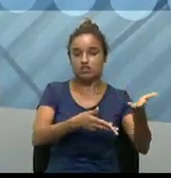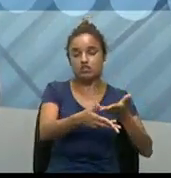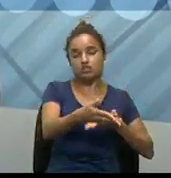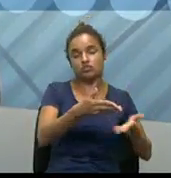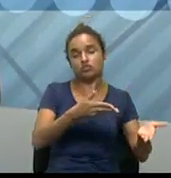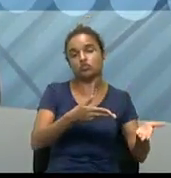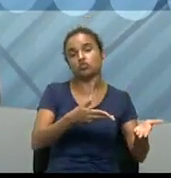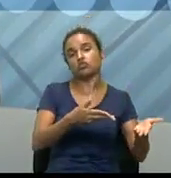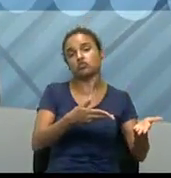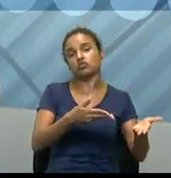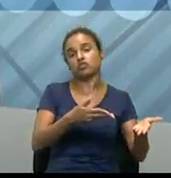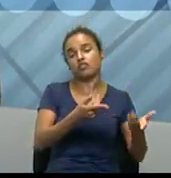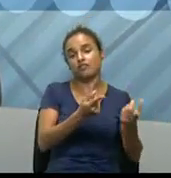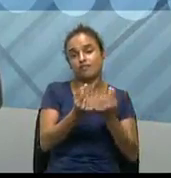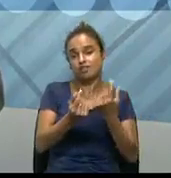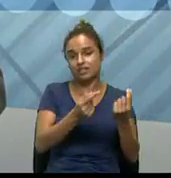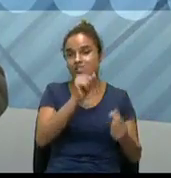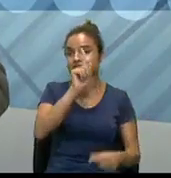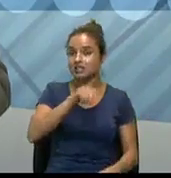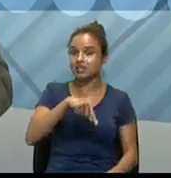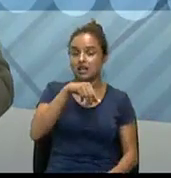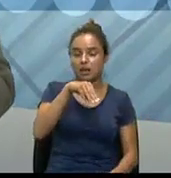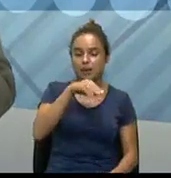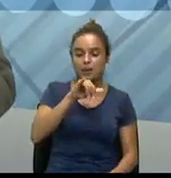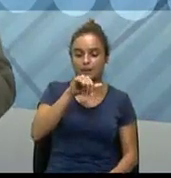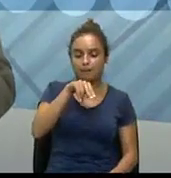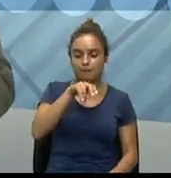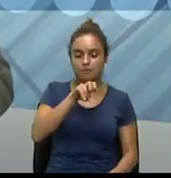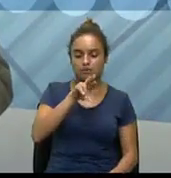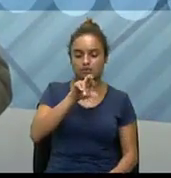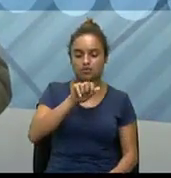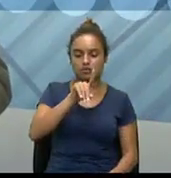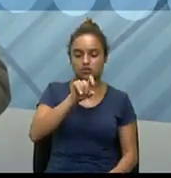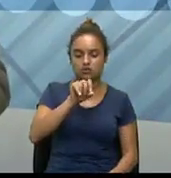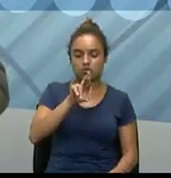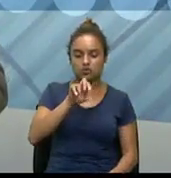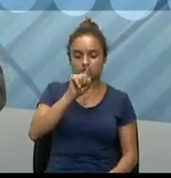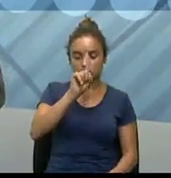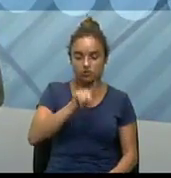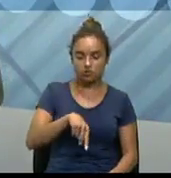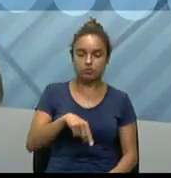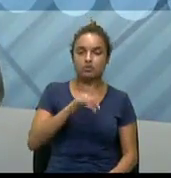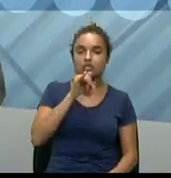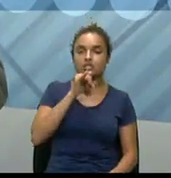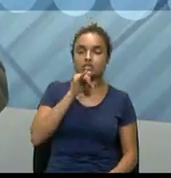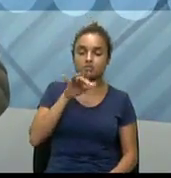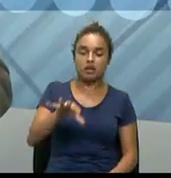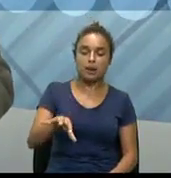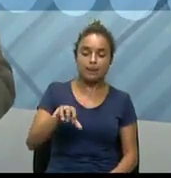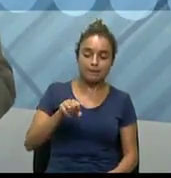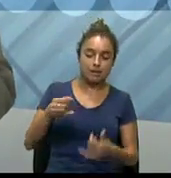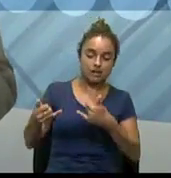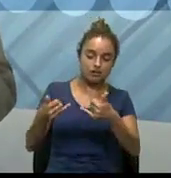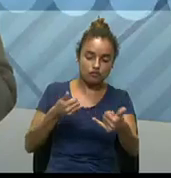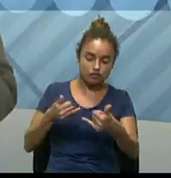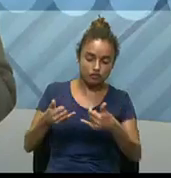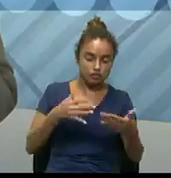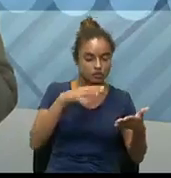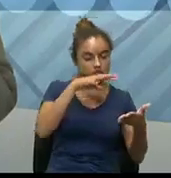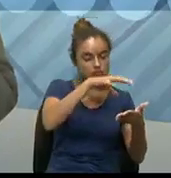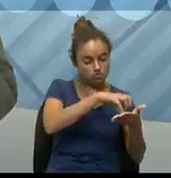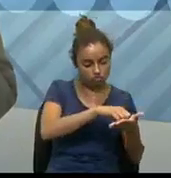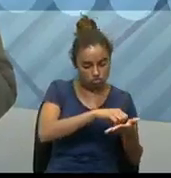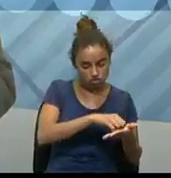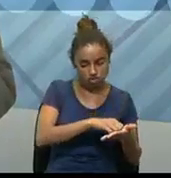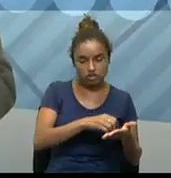mineradores. Os mineradores são essas pessoas que processam essas informações, registram as informações e que, em